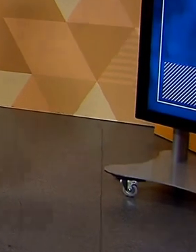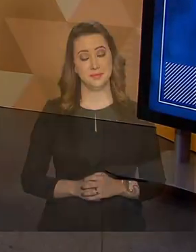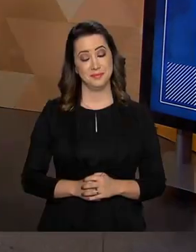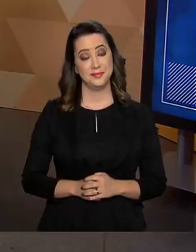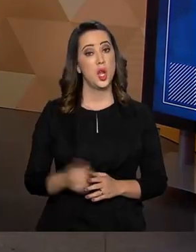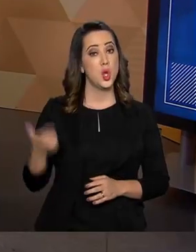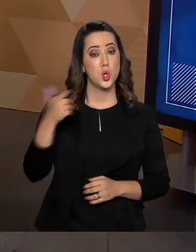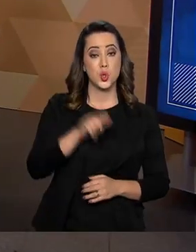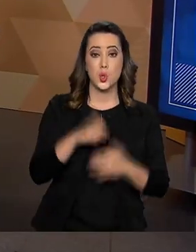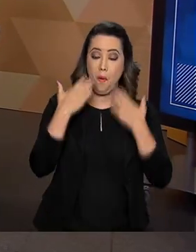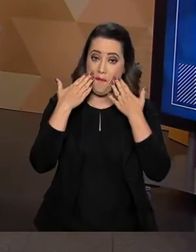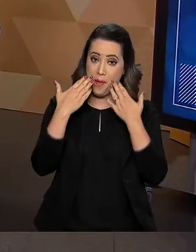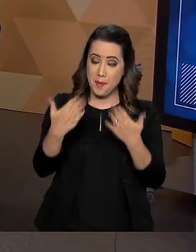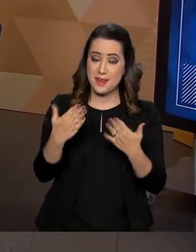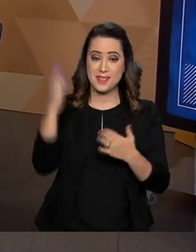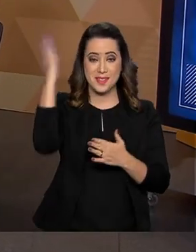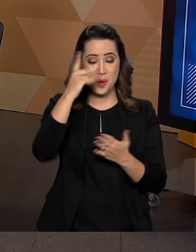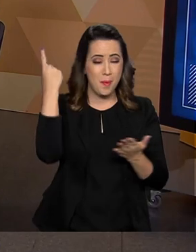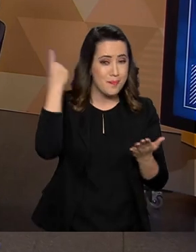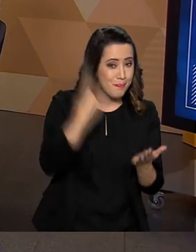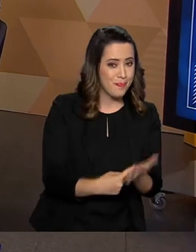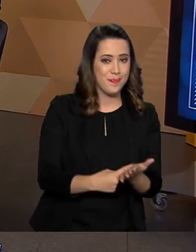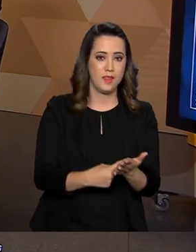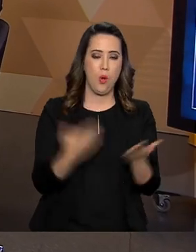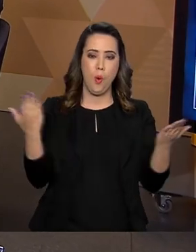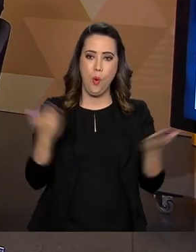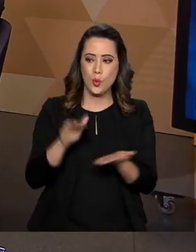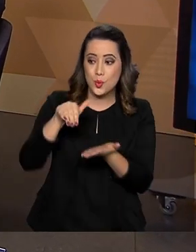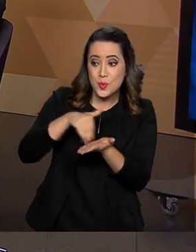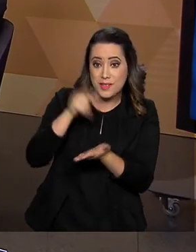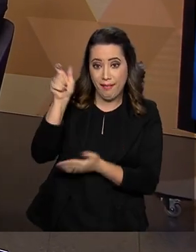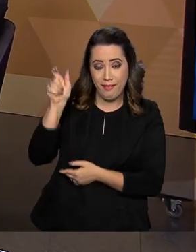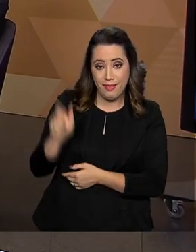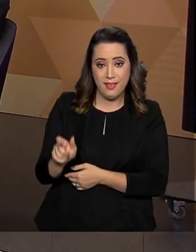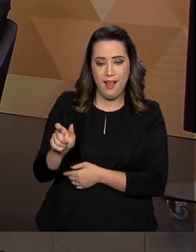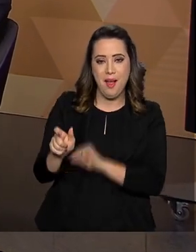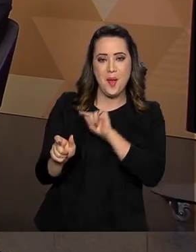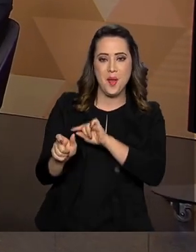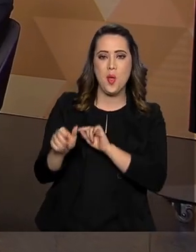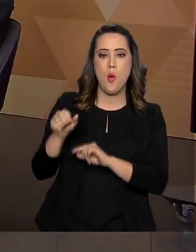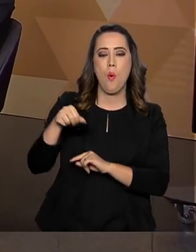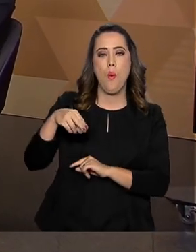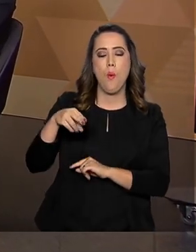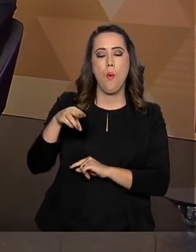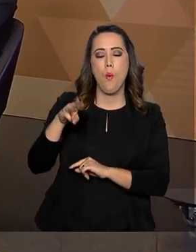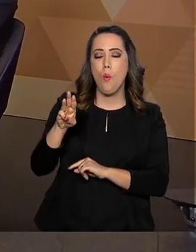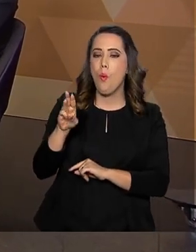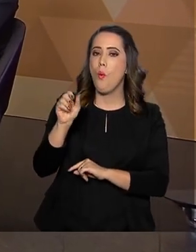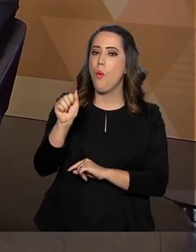De volta com o Brasil em pauta, hoje com o secretário de Vigilância em Saúde, o Anderson Kleber.